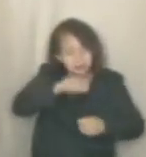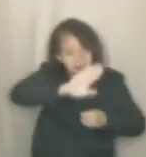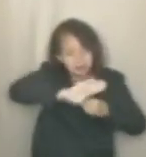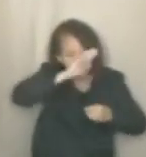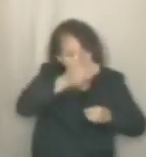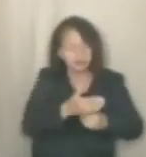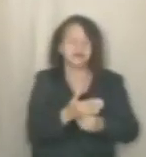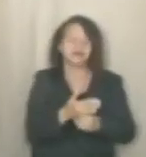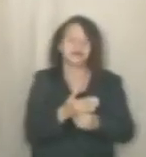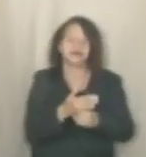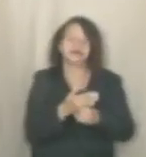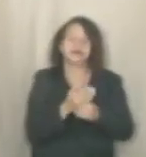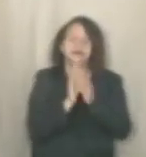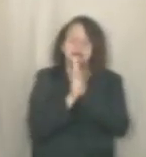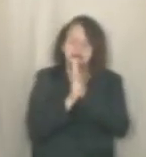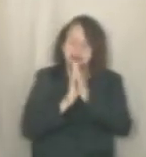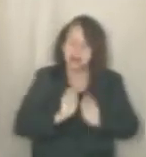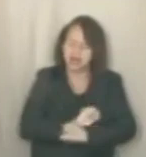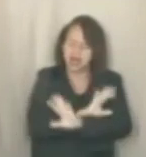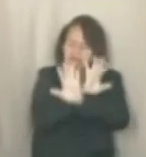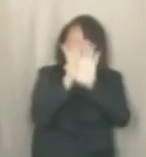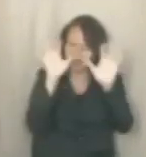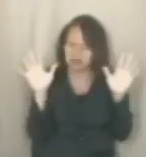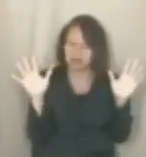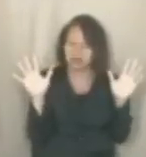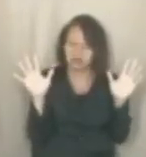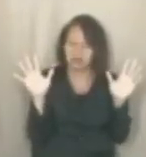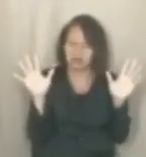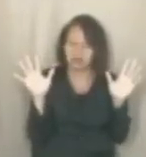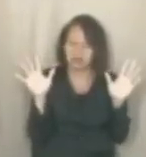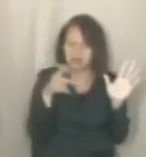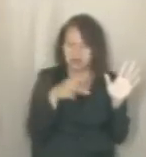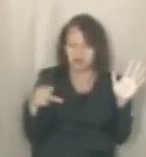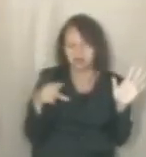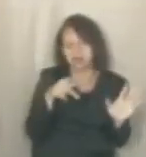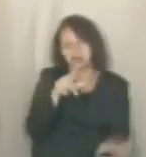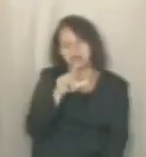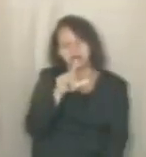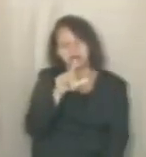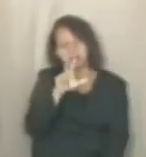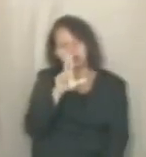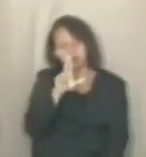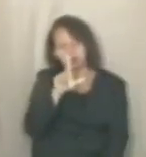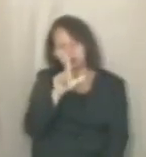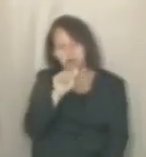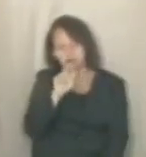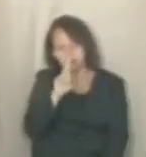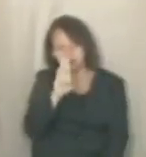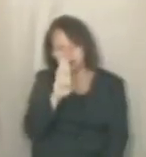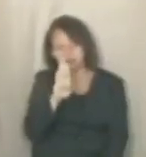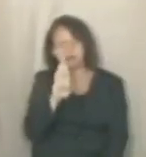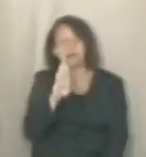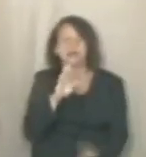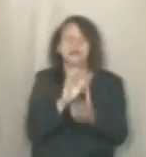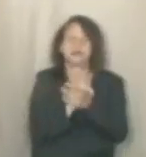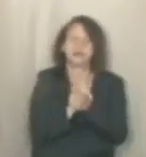peça só transparência ao presidente da Ubi, a quem deve